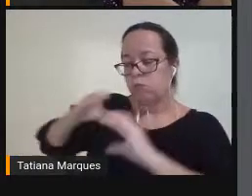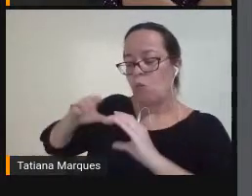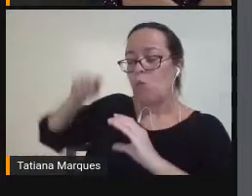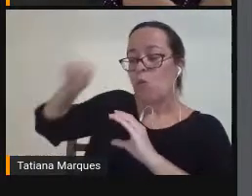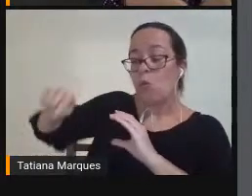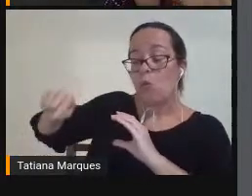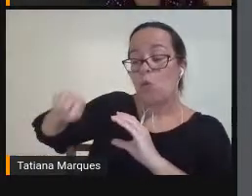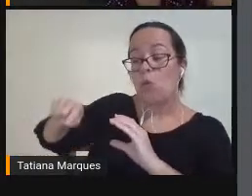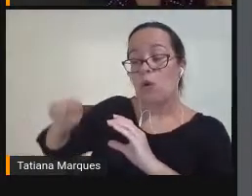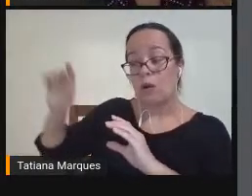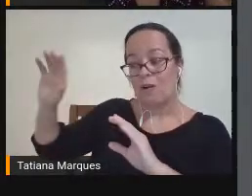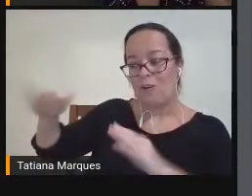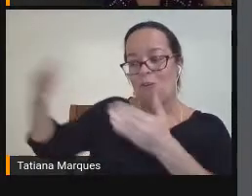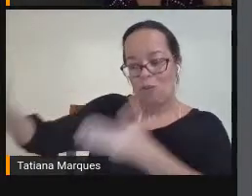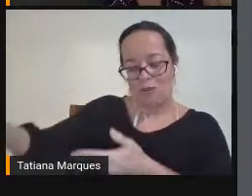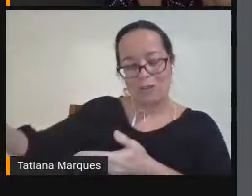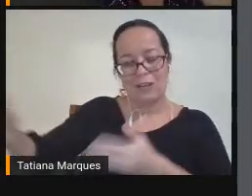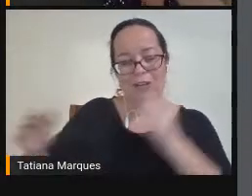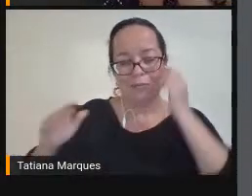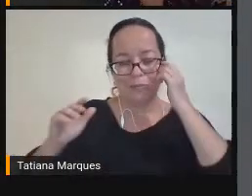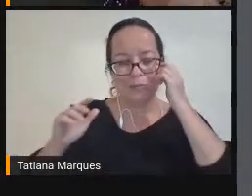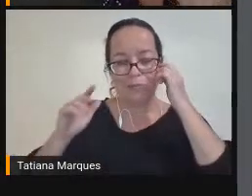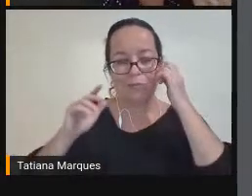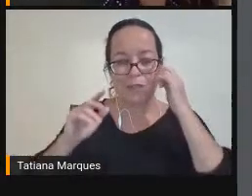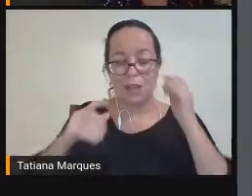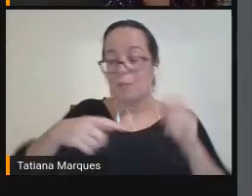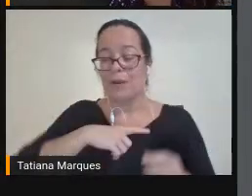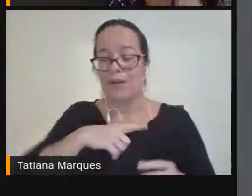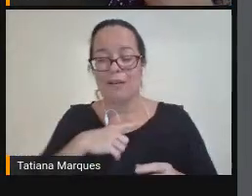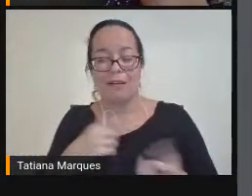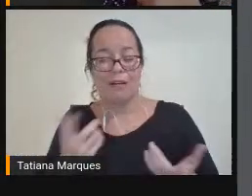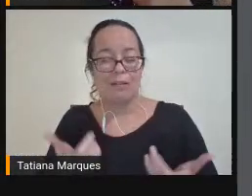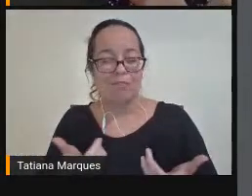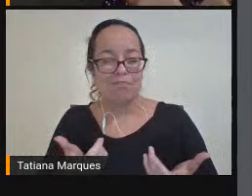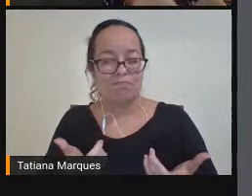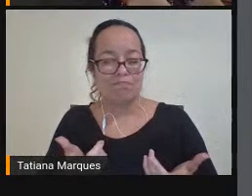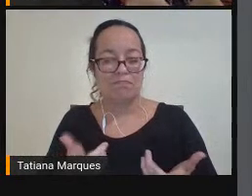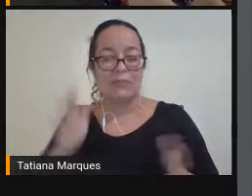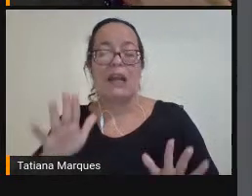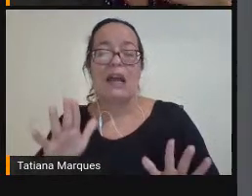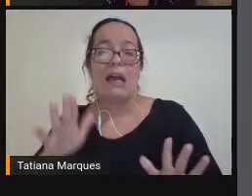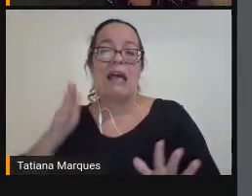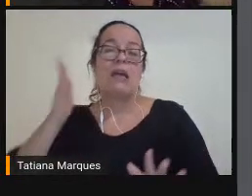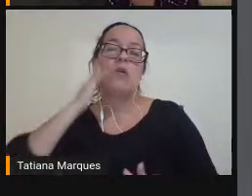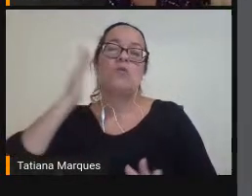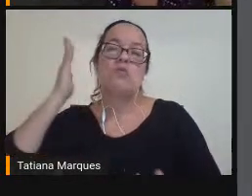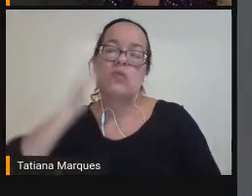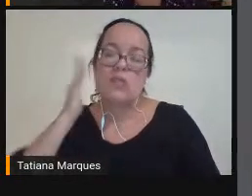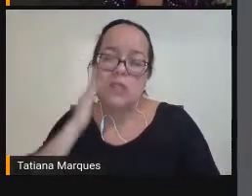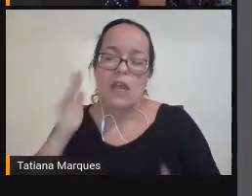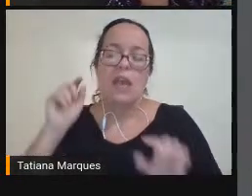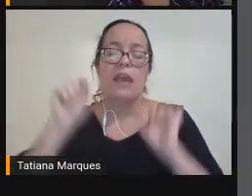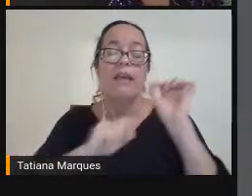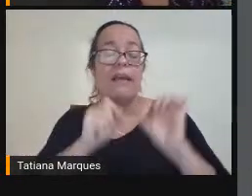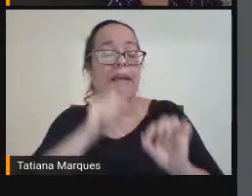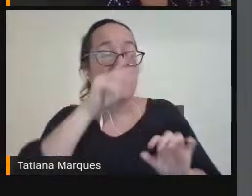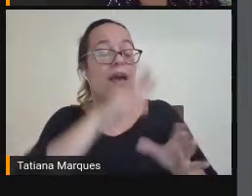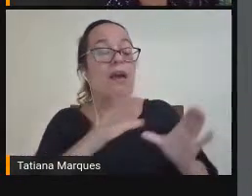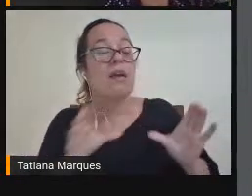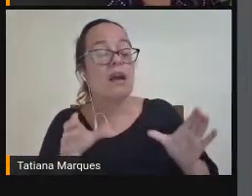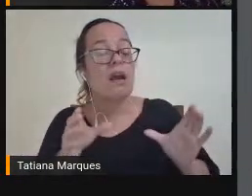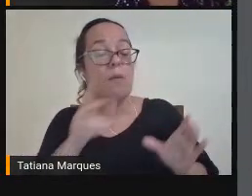Eu tenho Chances Aqui Porque eu Sei Quem vocês São Todos Não